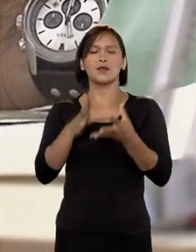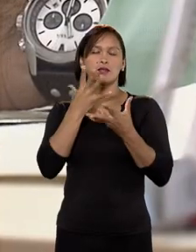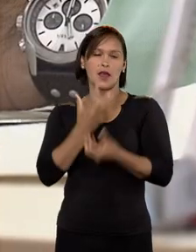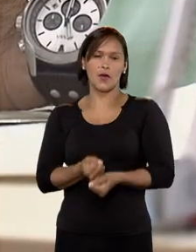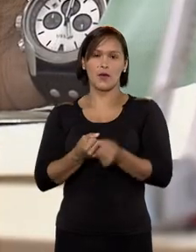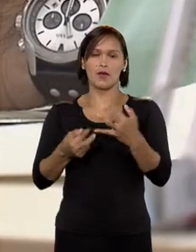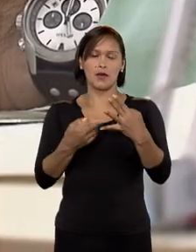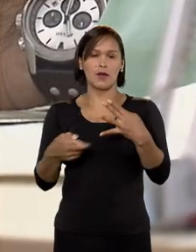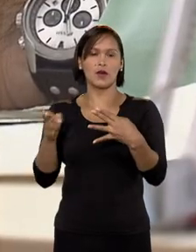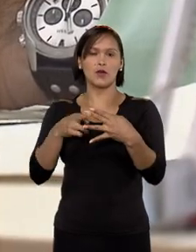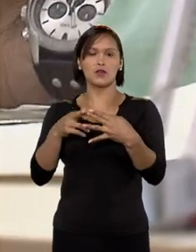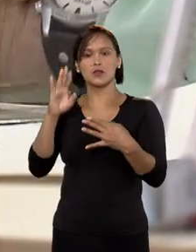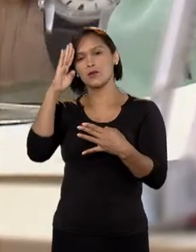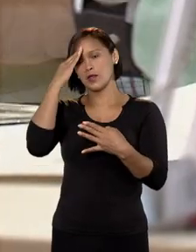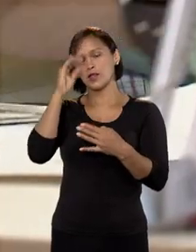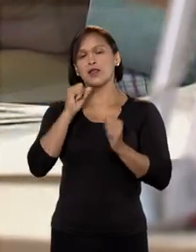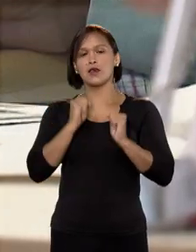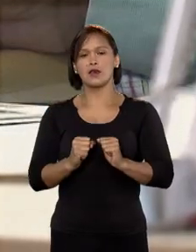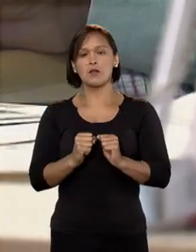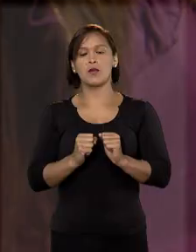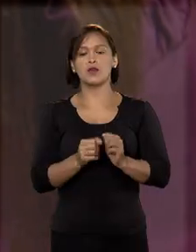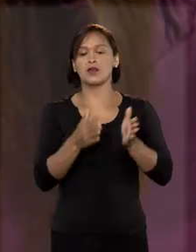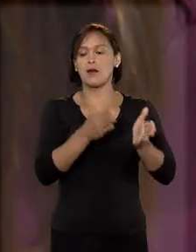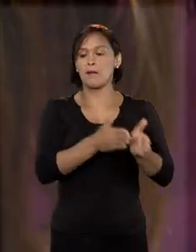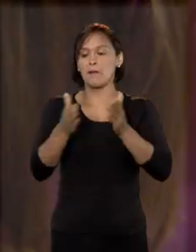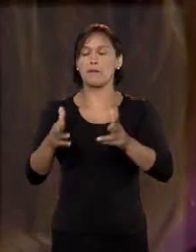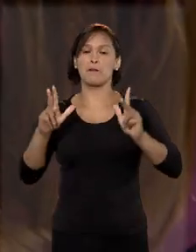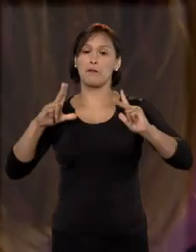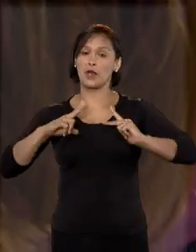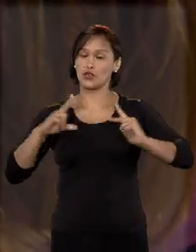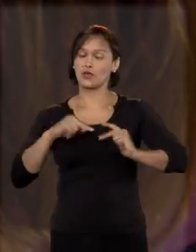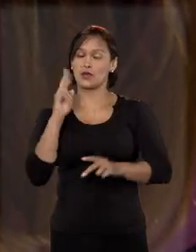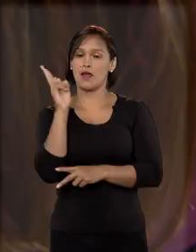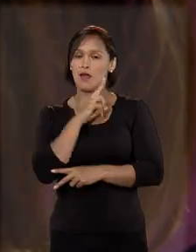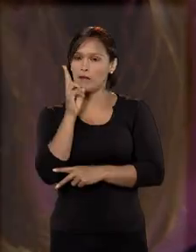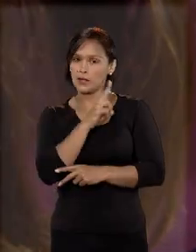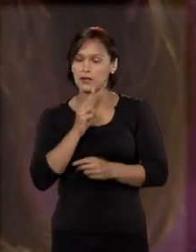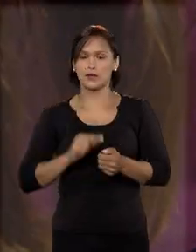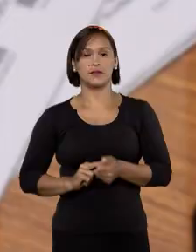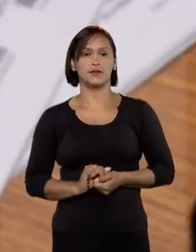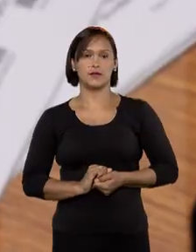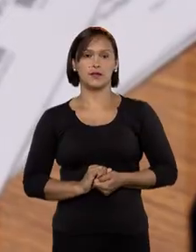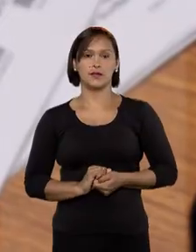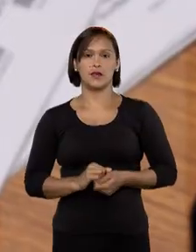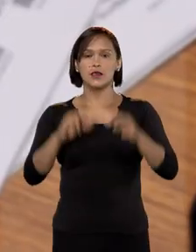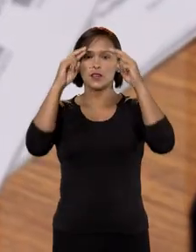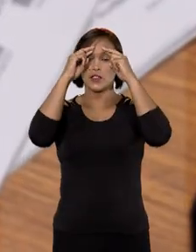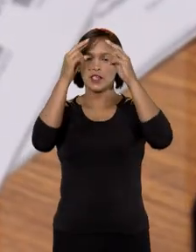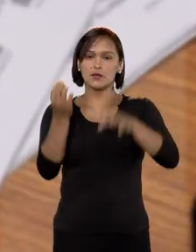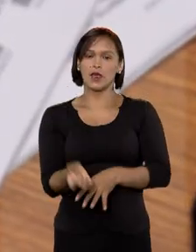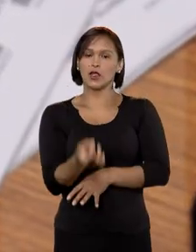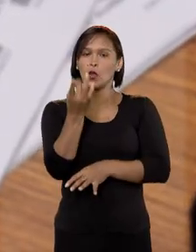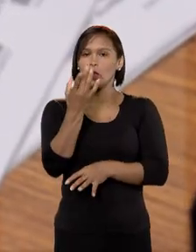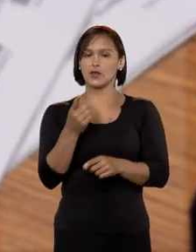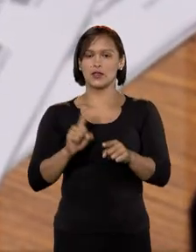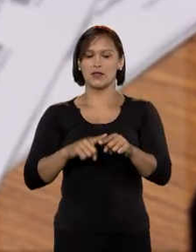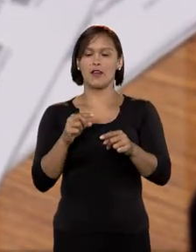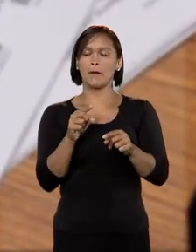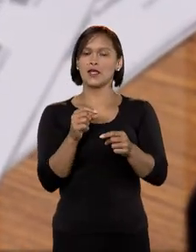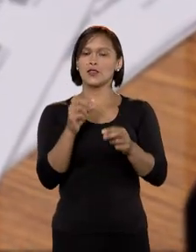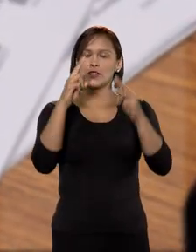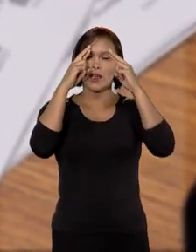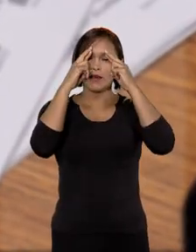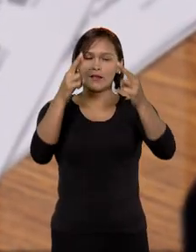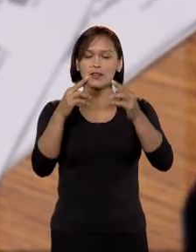ministra acolheu o recurso por entender ser uma solução de caráter particular e imediato, no que diz respeito exclusivamente